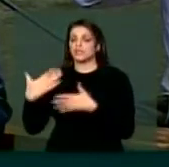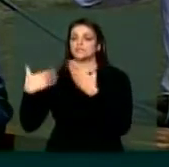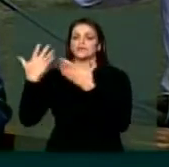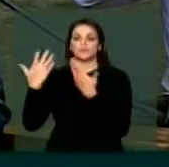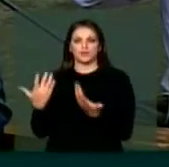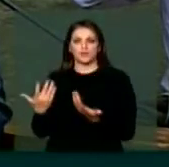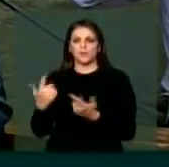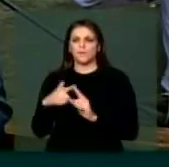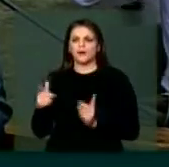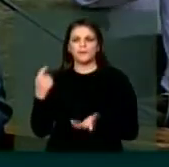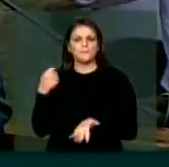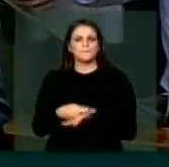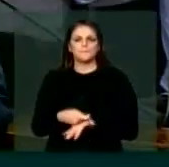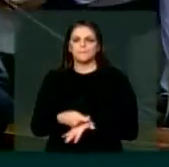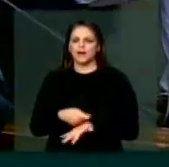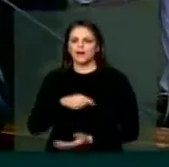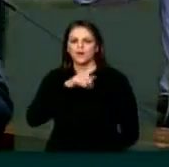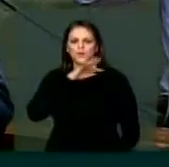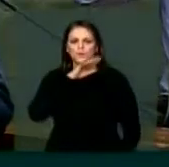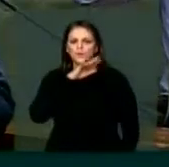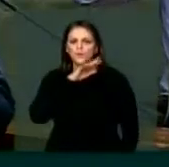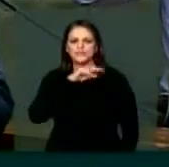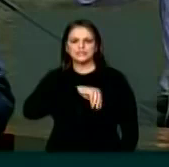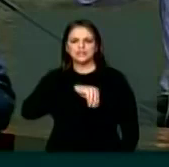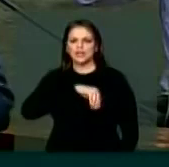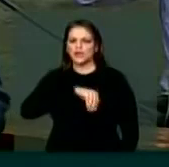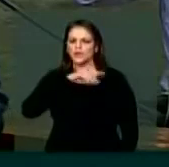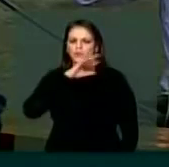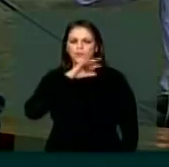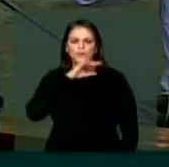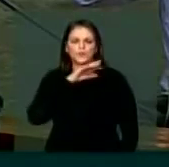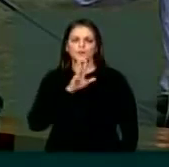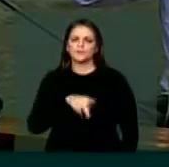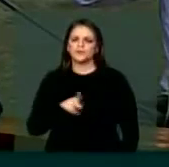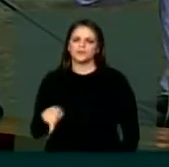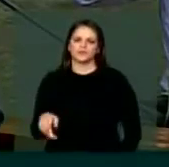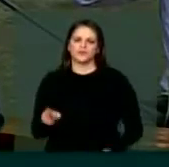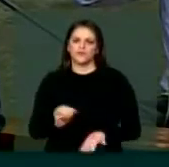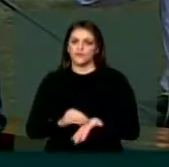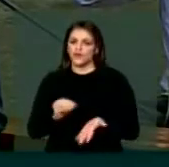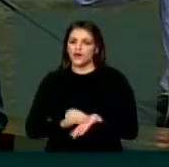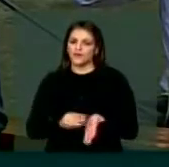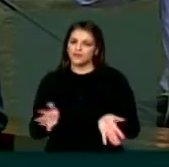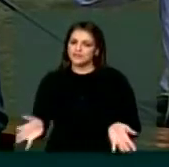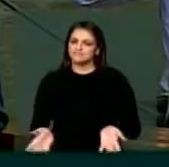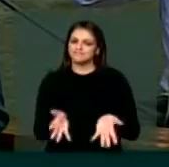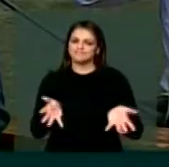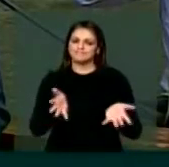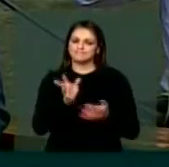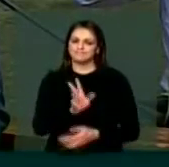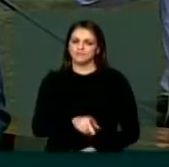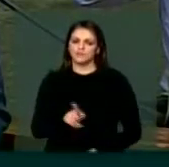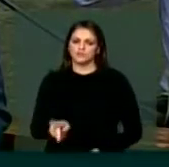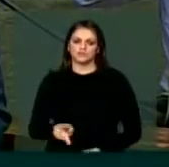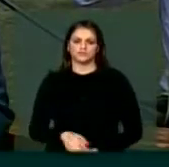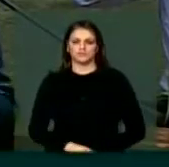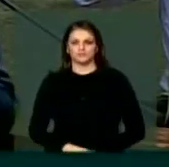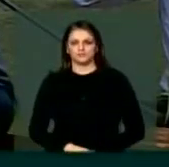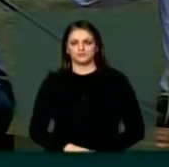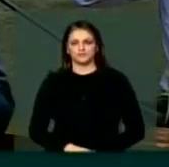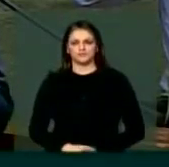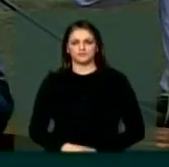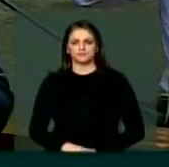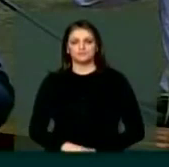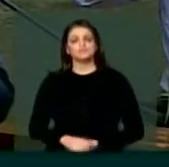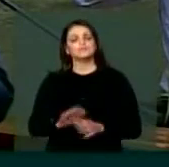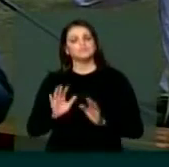pagar tão mal e reverenciar, portanto, tão mal os seus educadores. De toda forma,